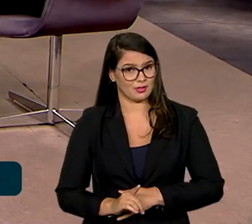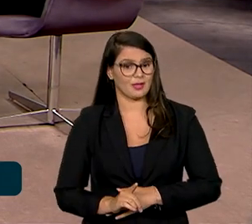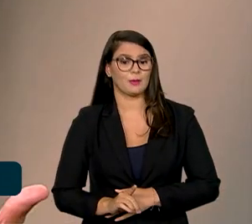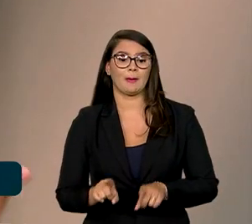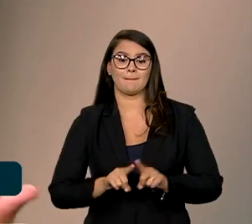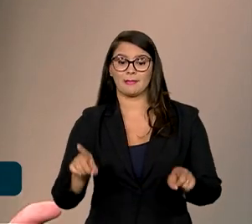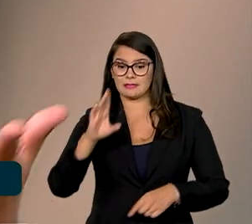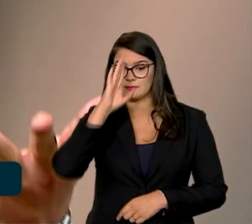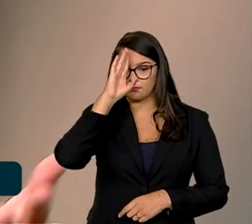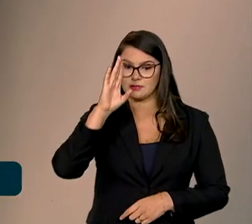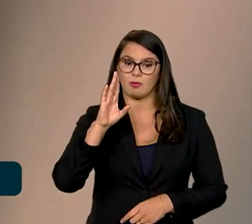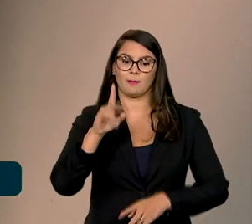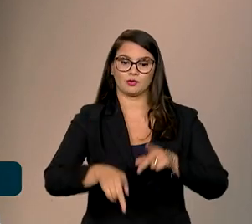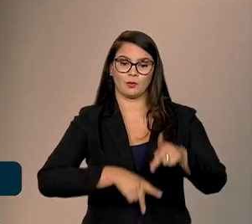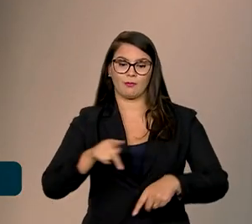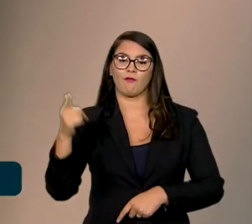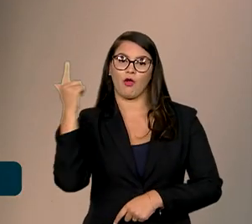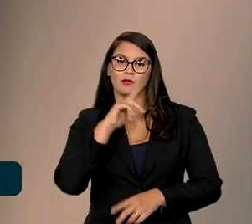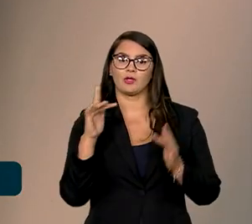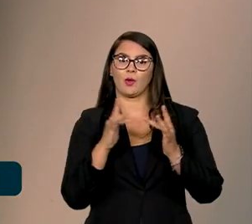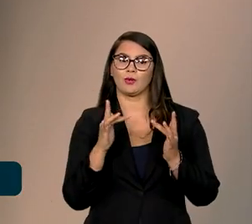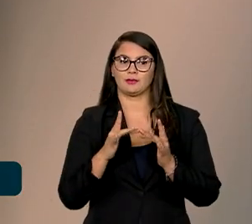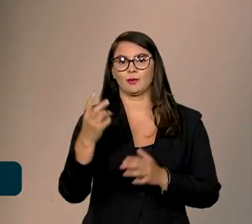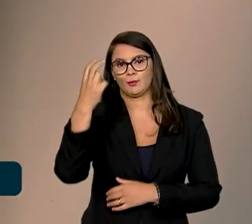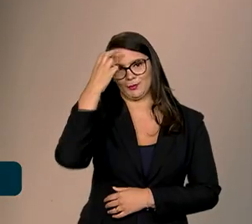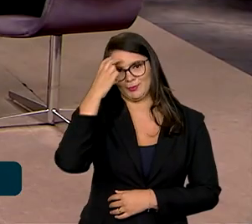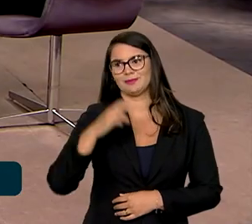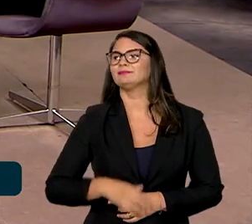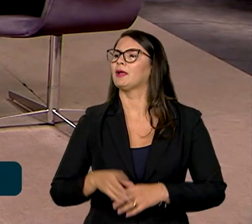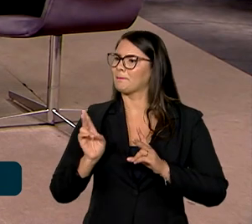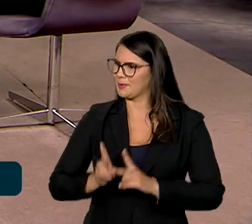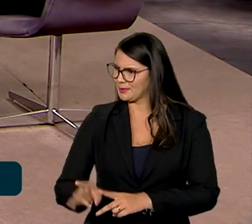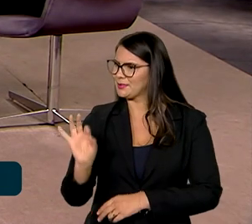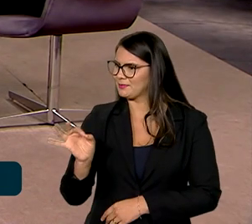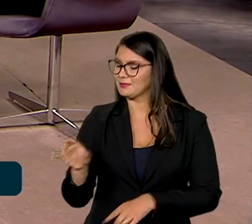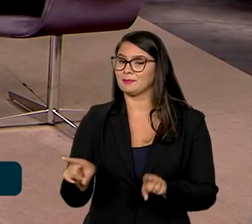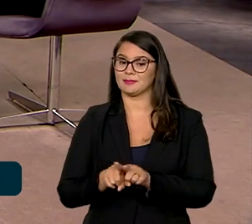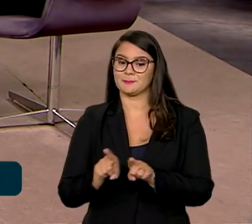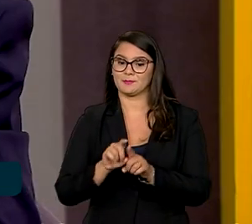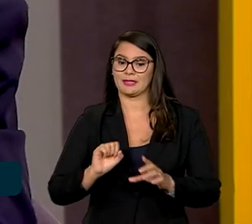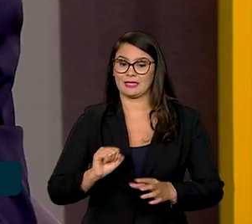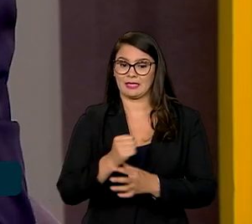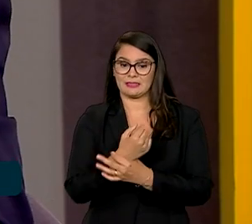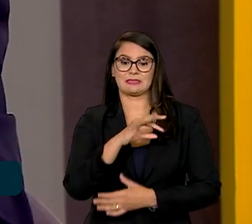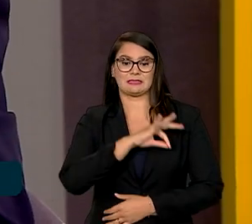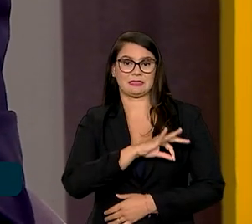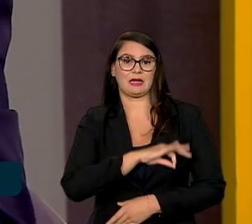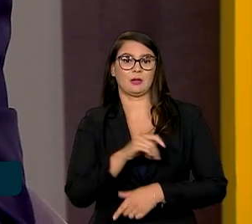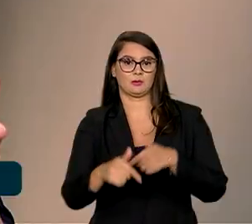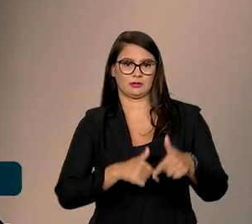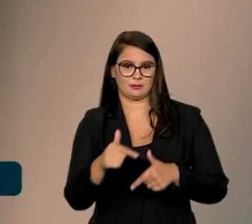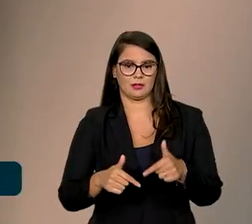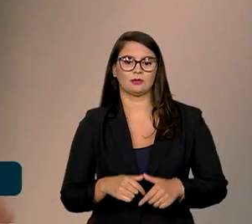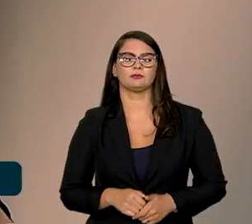sobretudo, que a população possa ter acesso à cultura, que é o que a gente quer. Um acesso permanente, assim como também é garantida a renda do trabalhador cultural, não é?